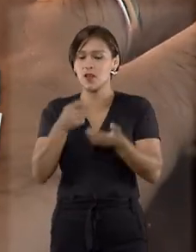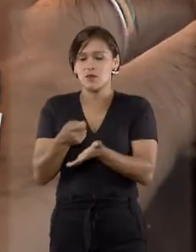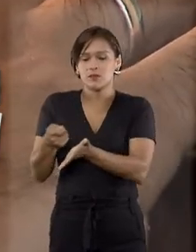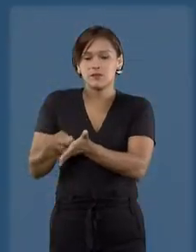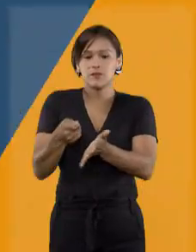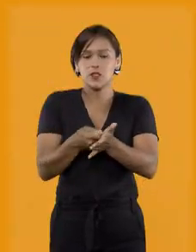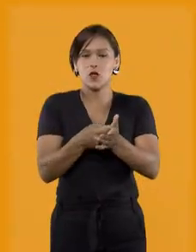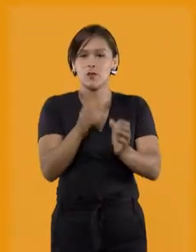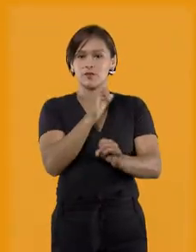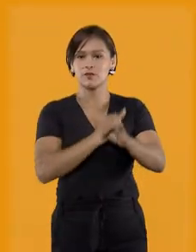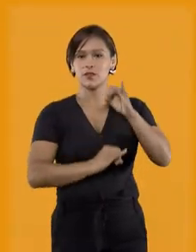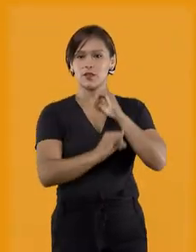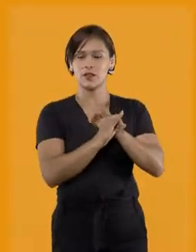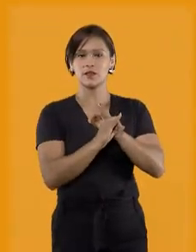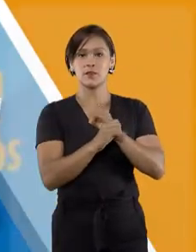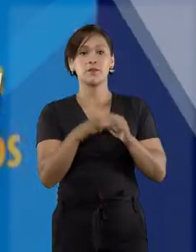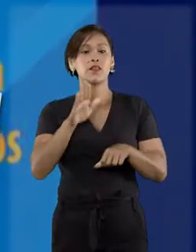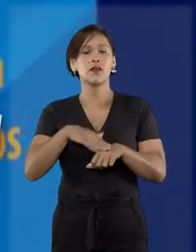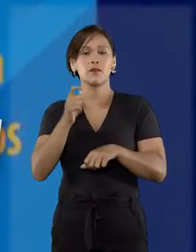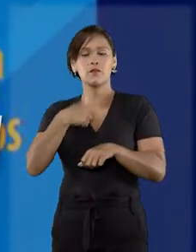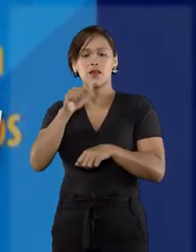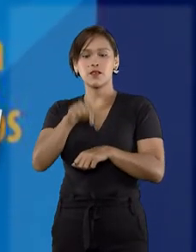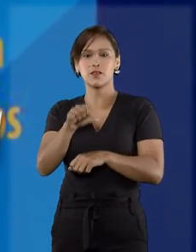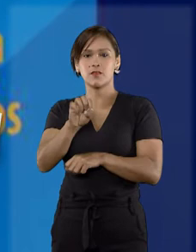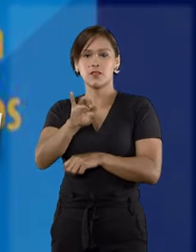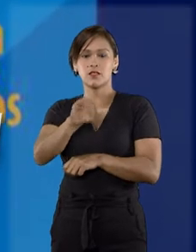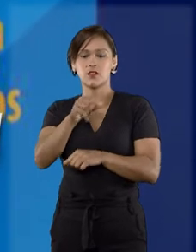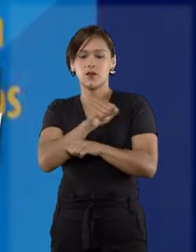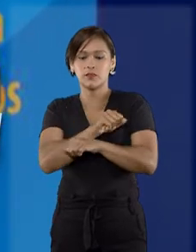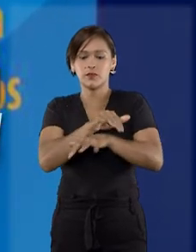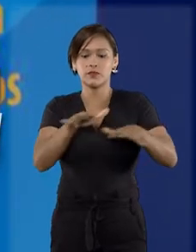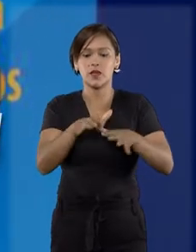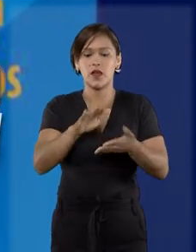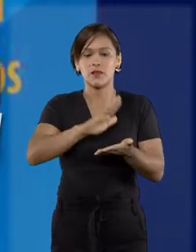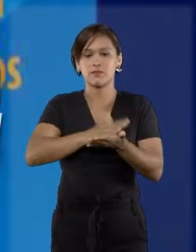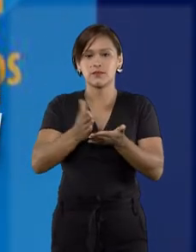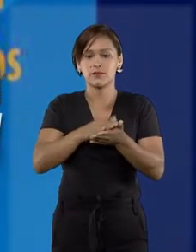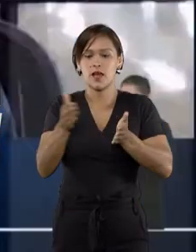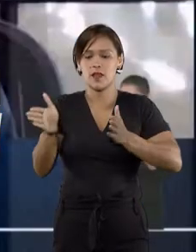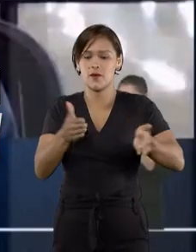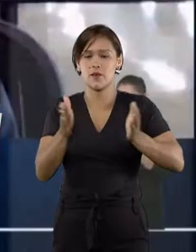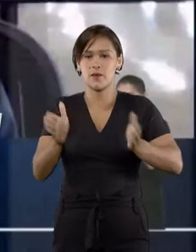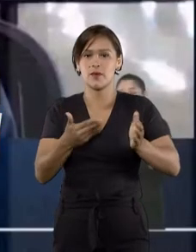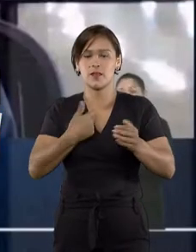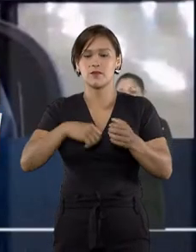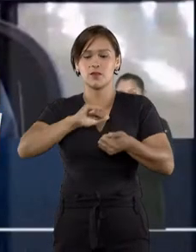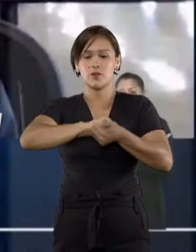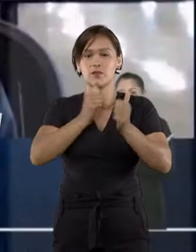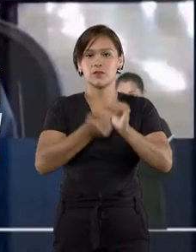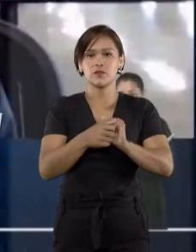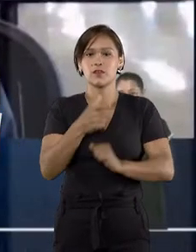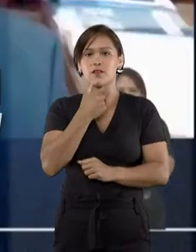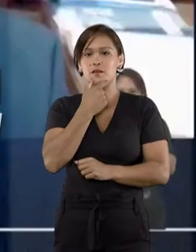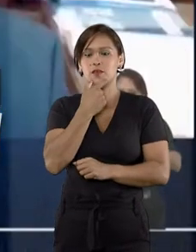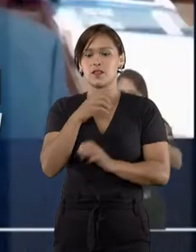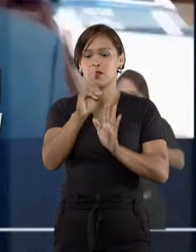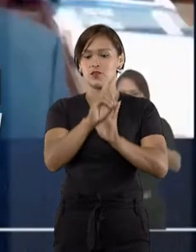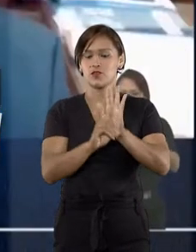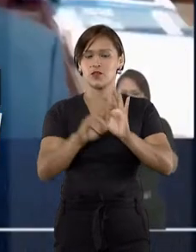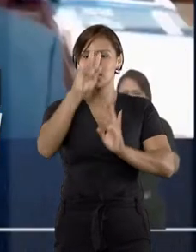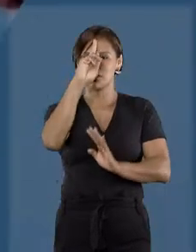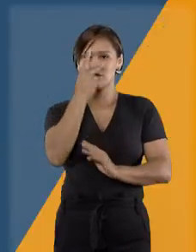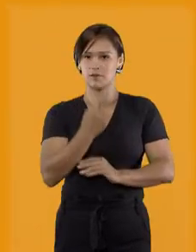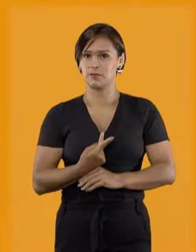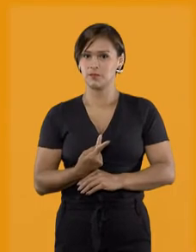compras online. E mais, STJ lança coletânea de artigos sobre Convenção Americana de